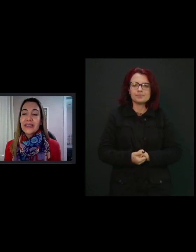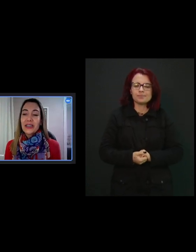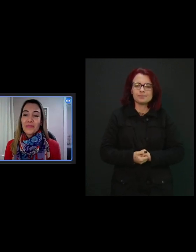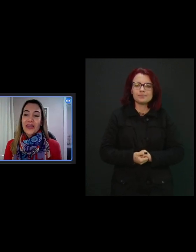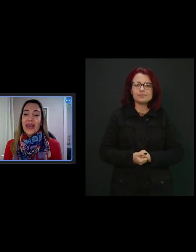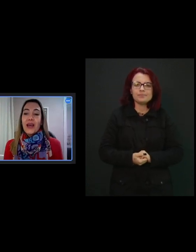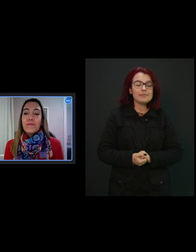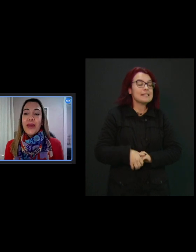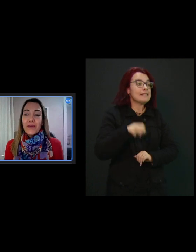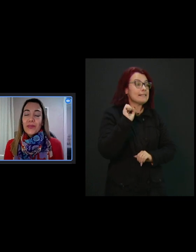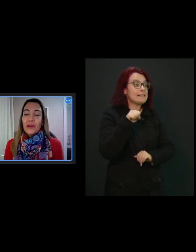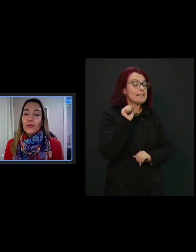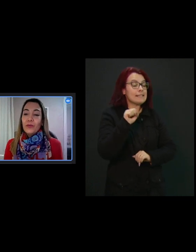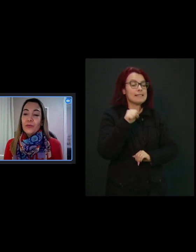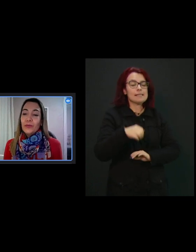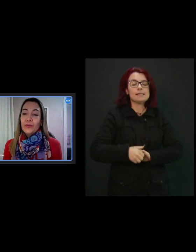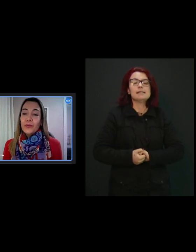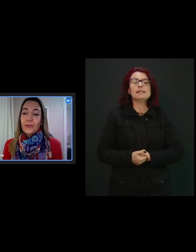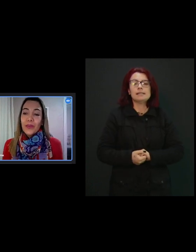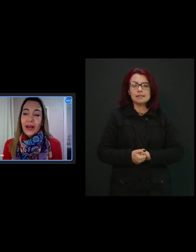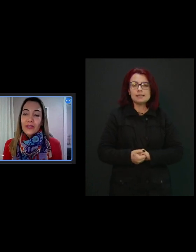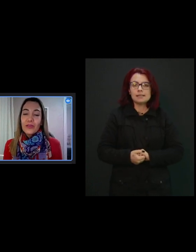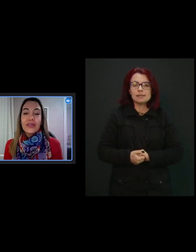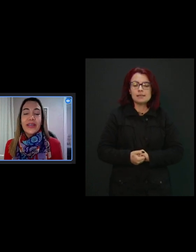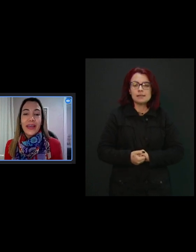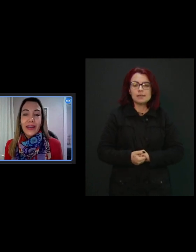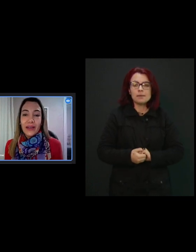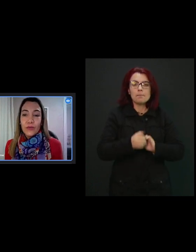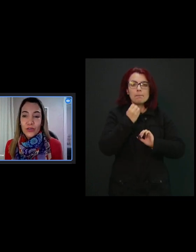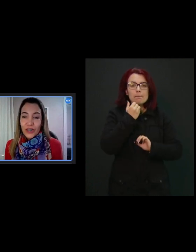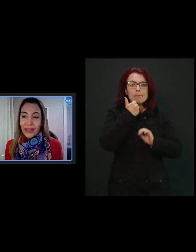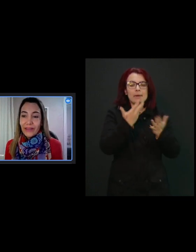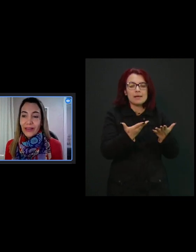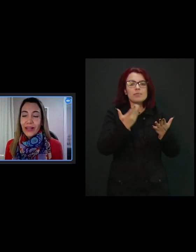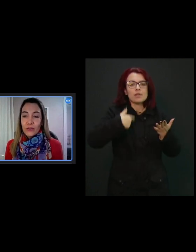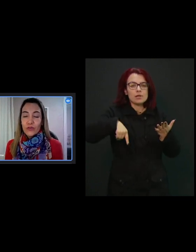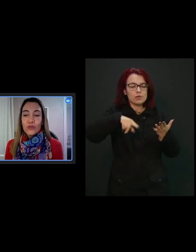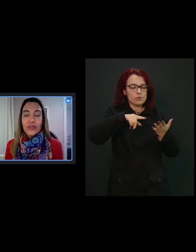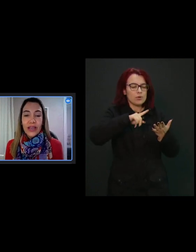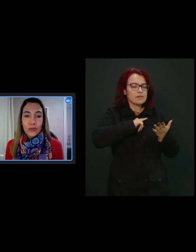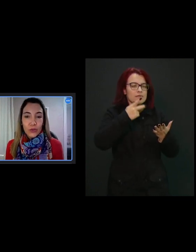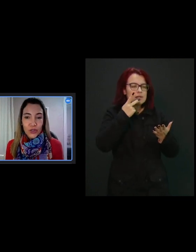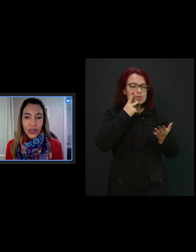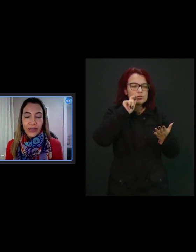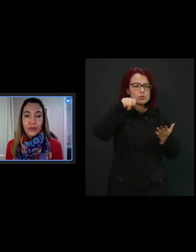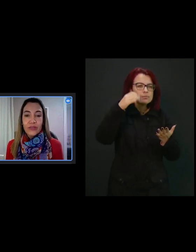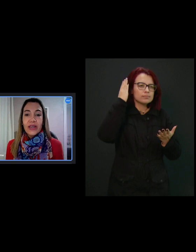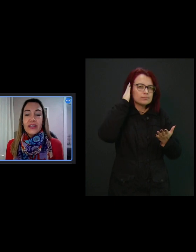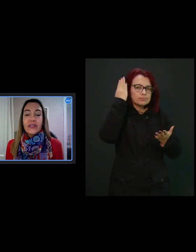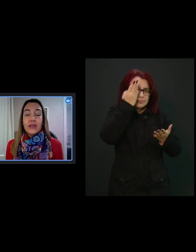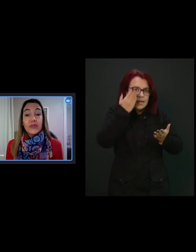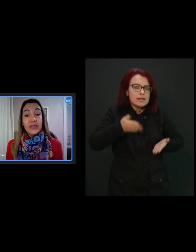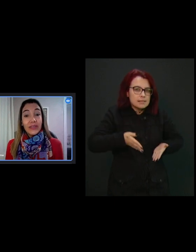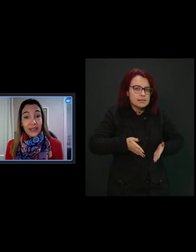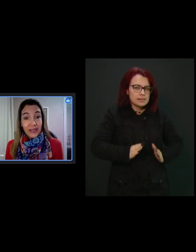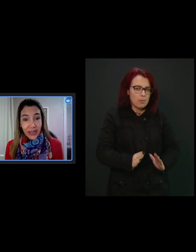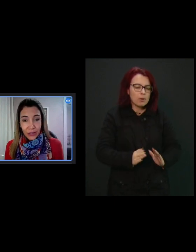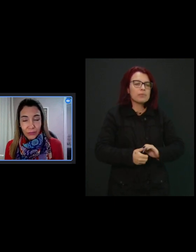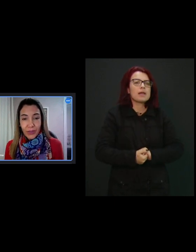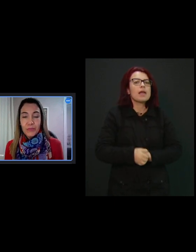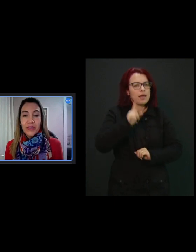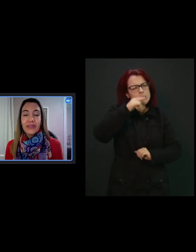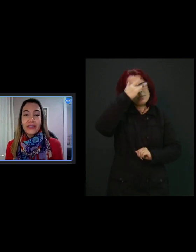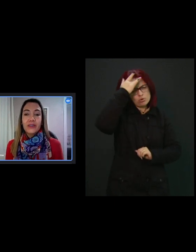Sim. Bem, a surdocegueira congênita, né, os surdos cegos congênitos são os que